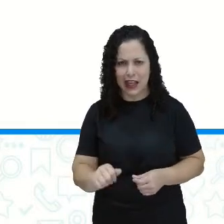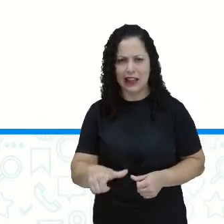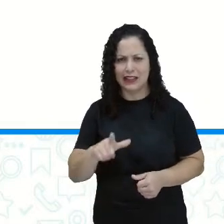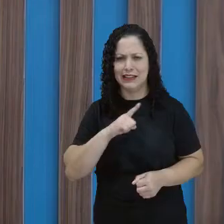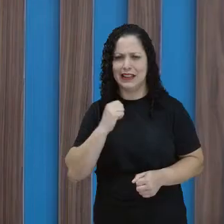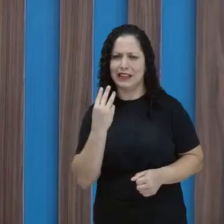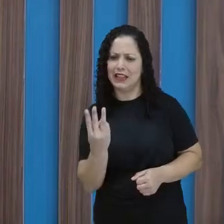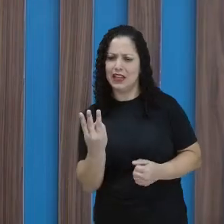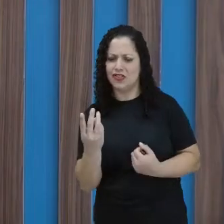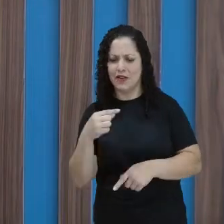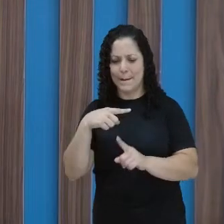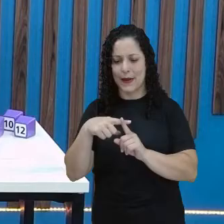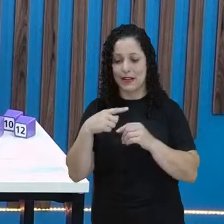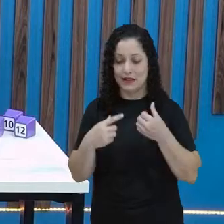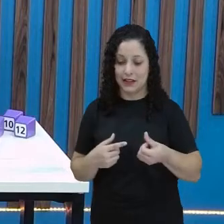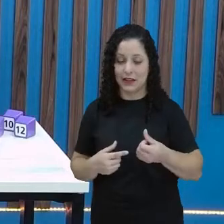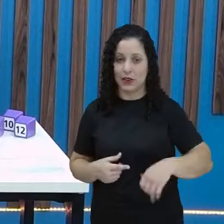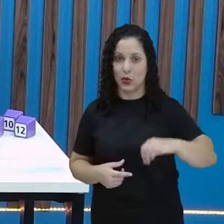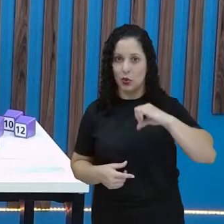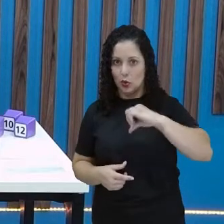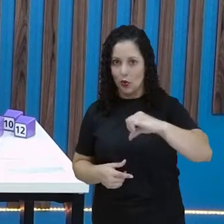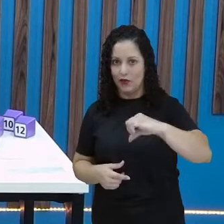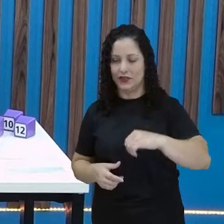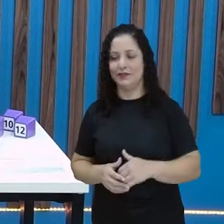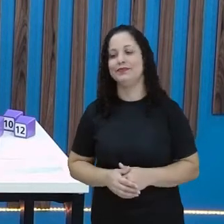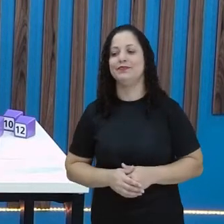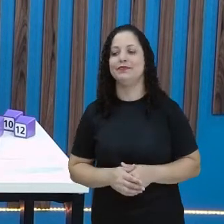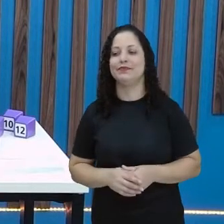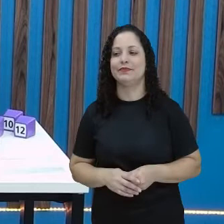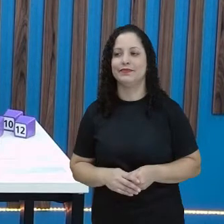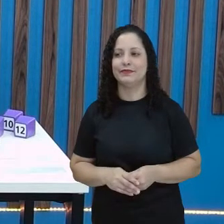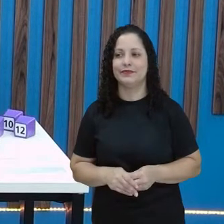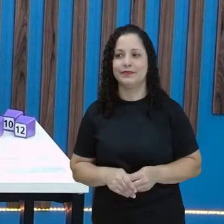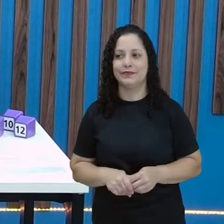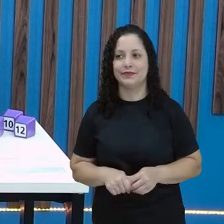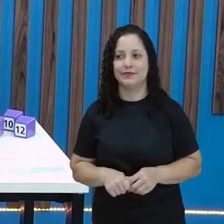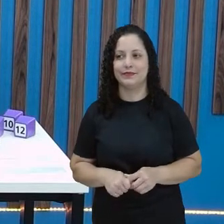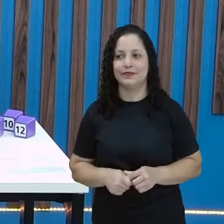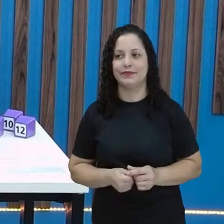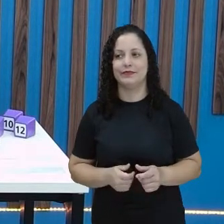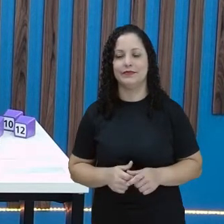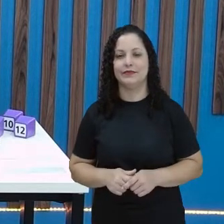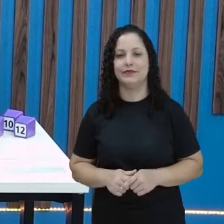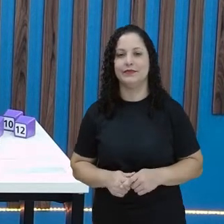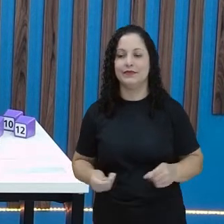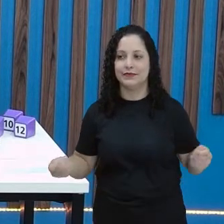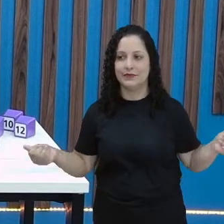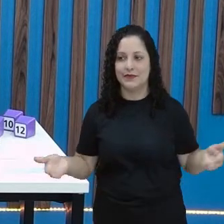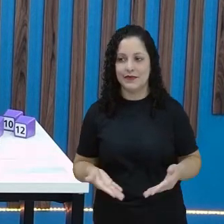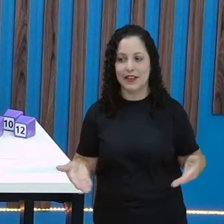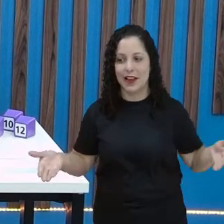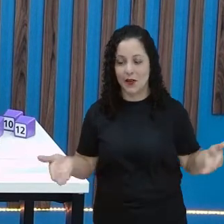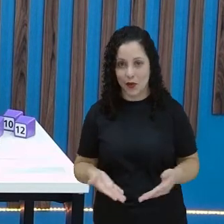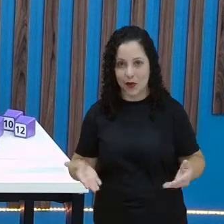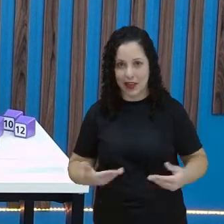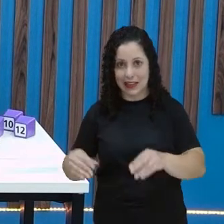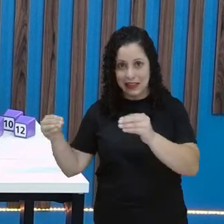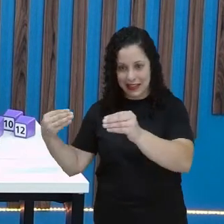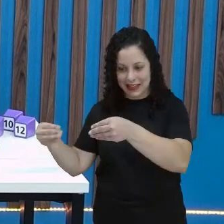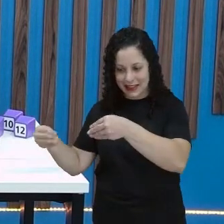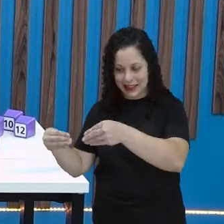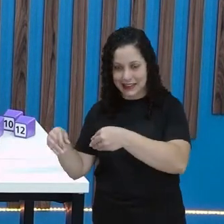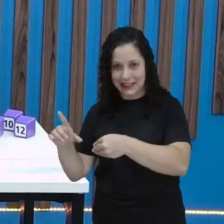Eita, então eu acho que eu me confundi. Essa daqui é o de Ana, não é mesmo? Não. Esse é o de? Duda. De